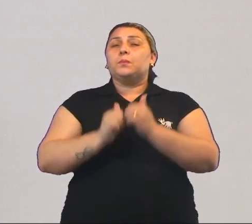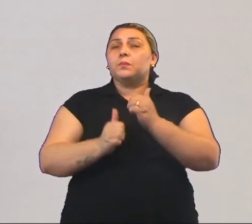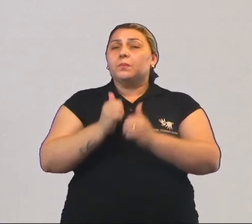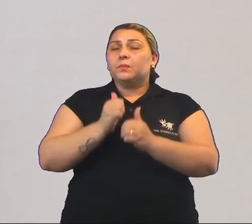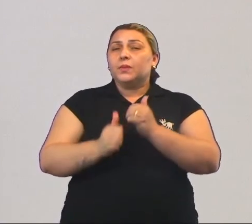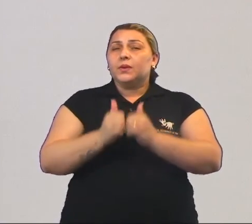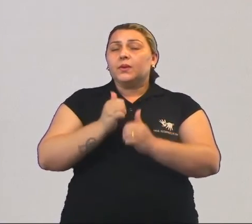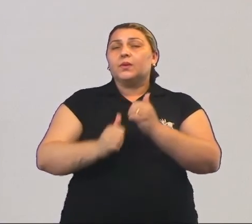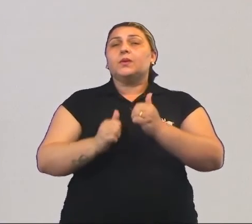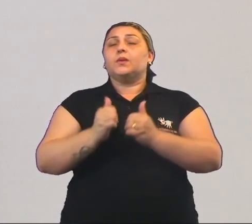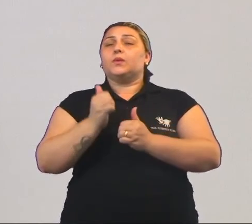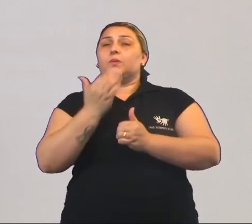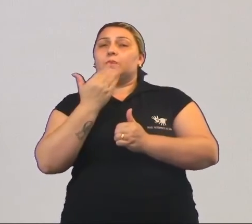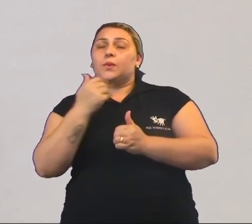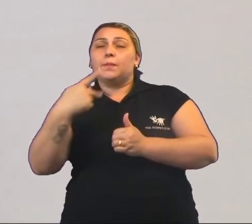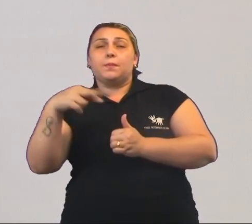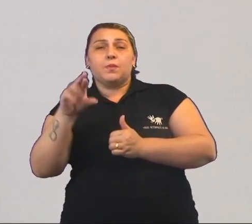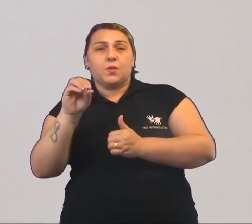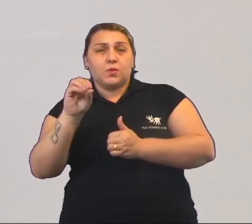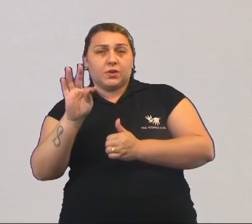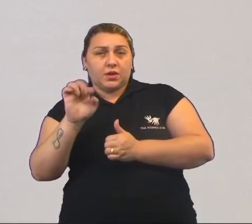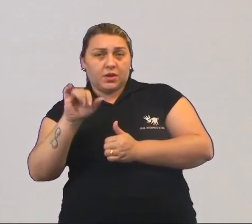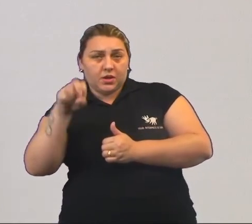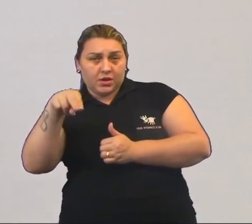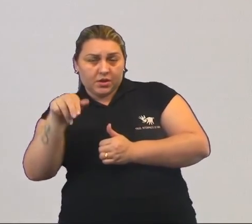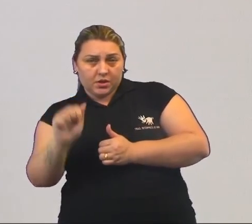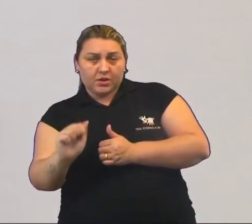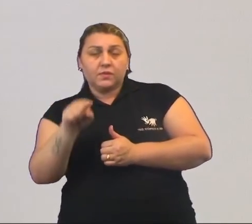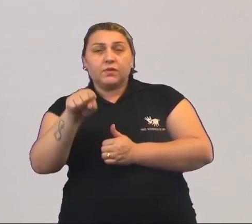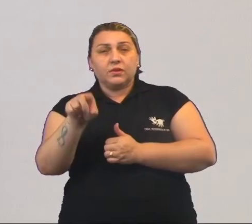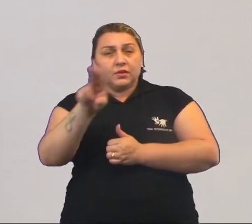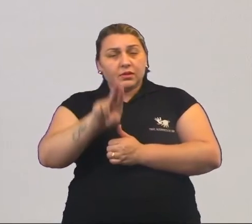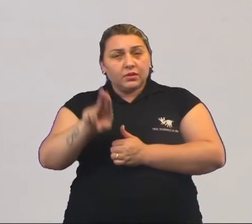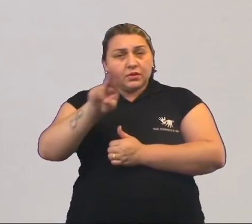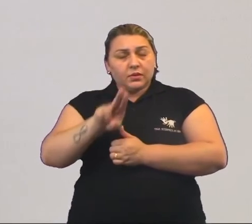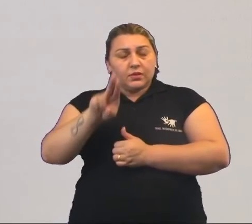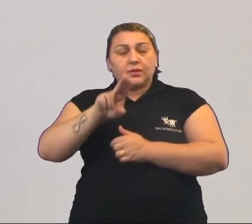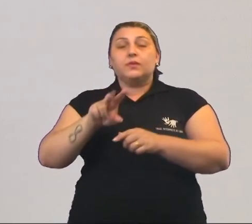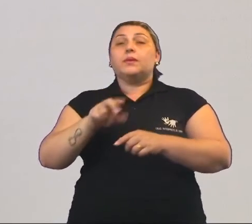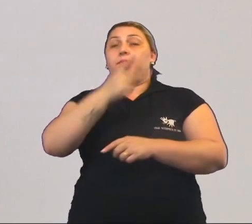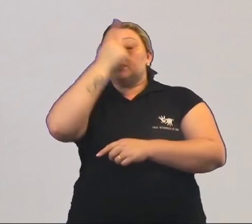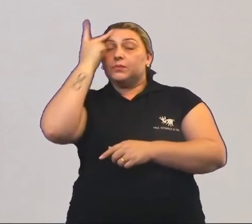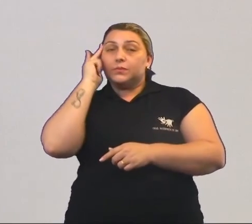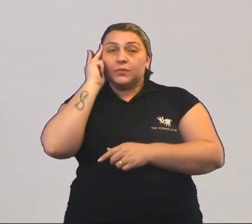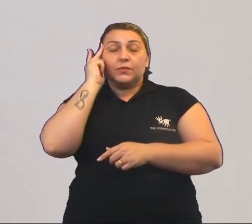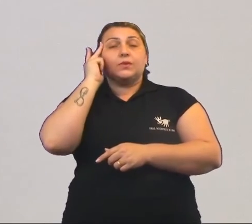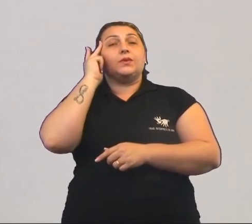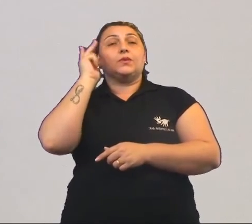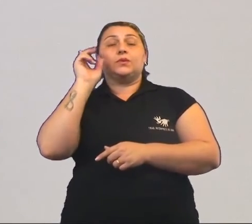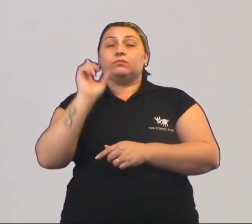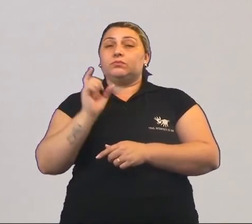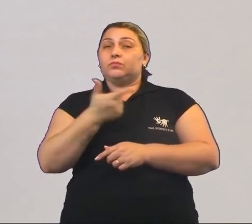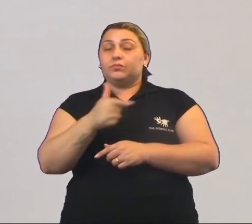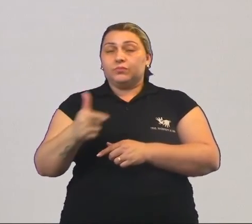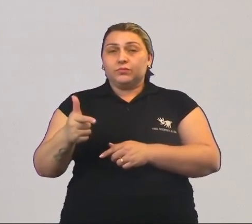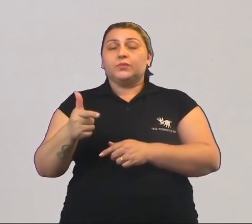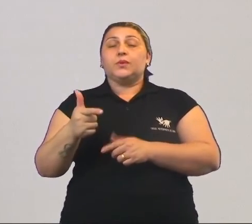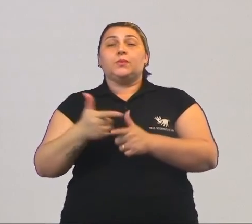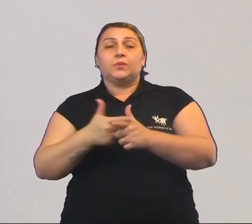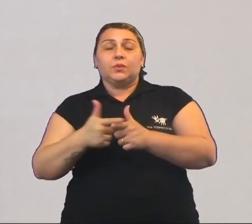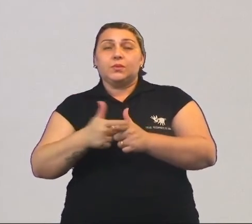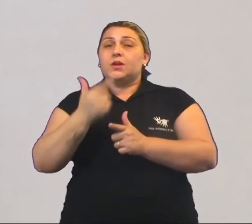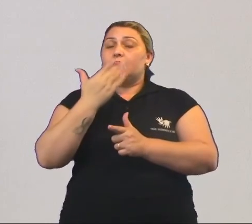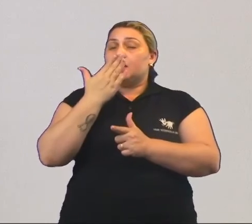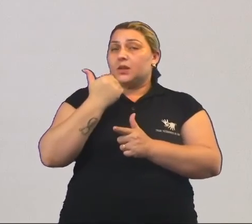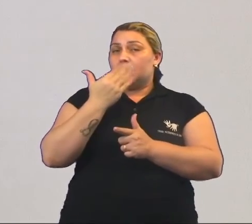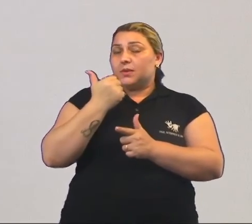proteínas, por exemplo, você está consumindo. Muitas das vezes, a pessoa, ela não passa a privação em relação